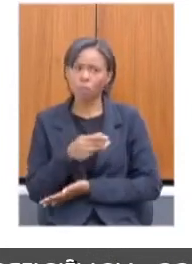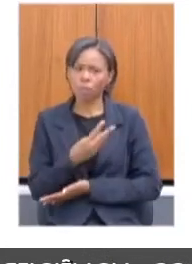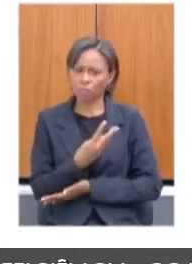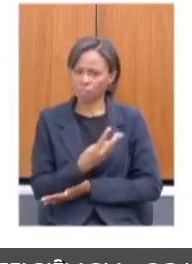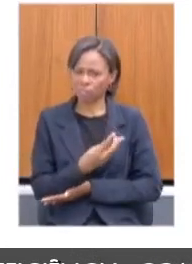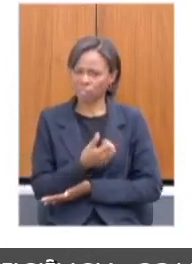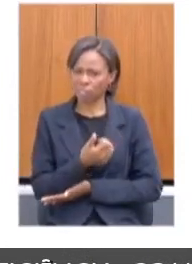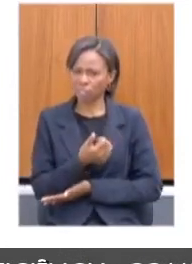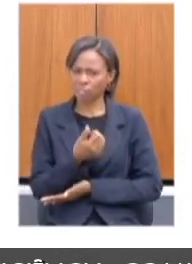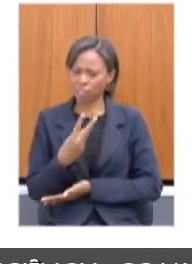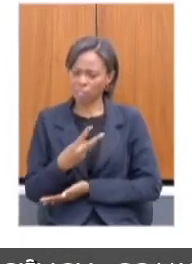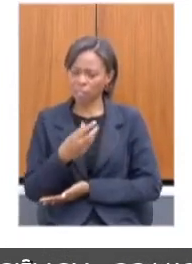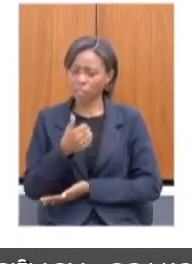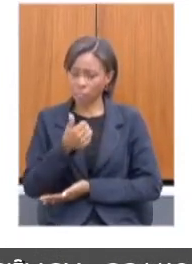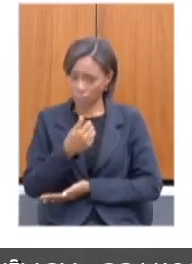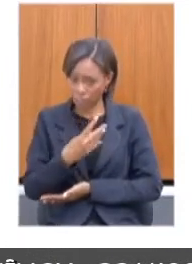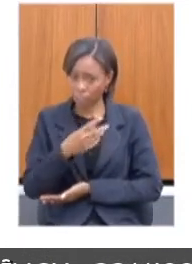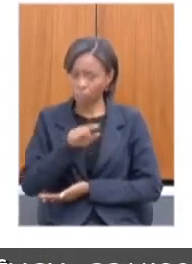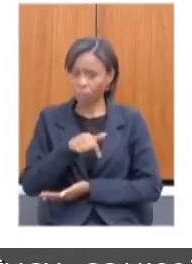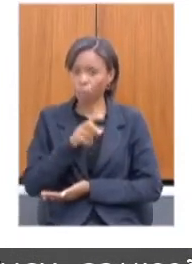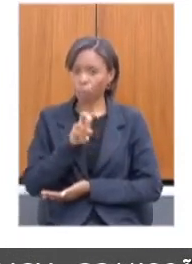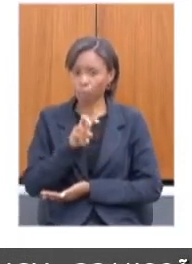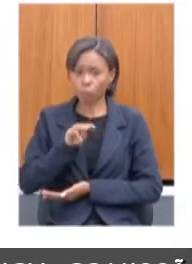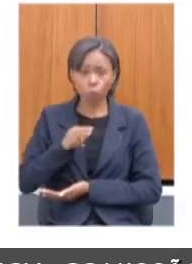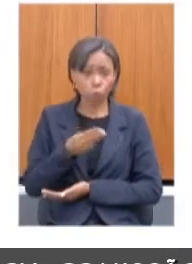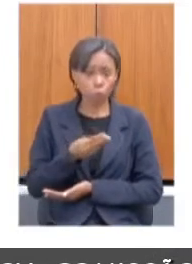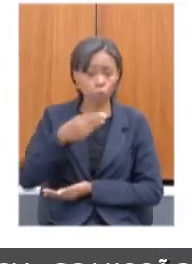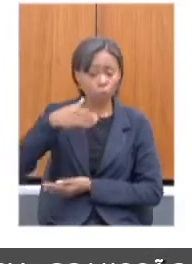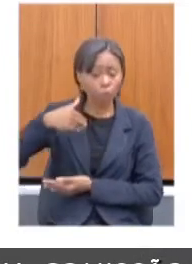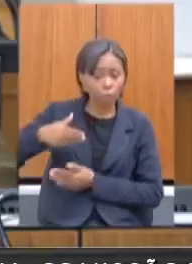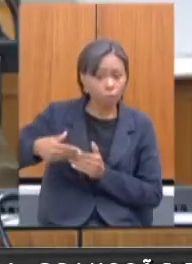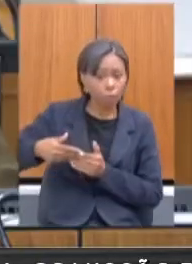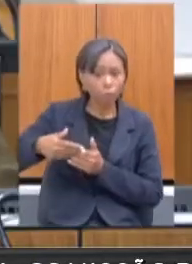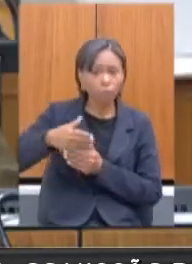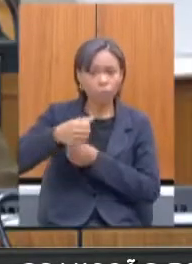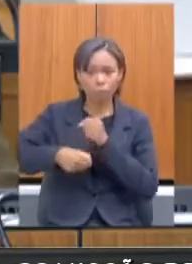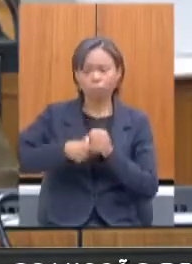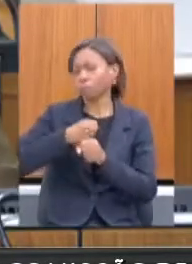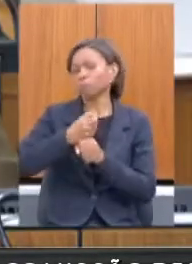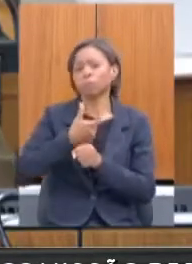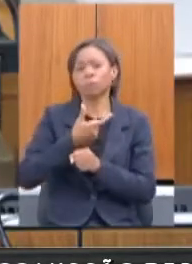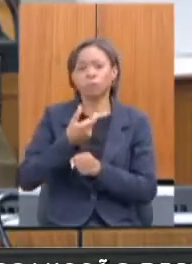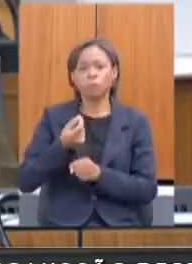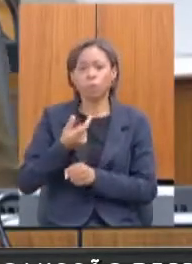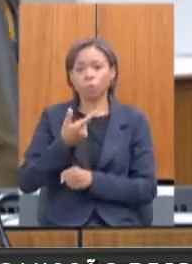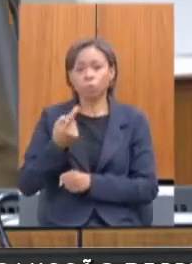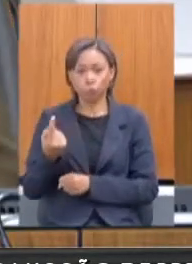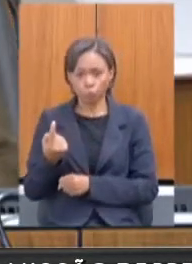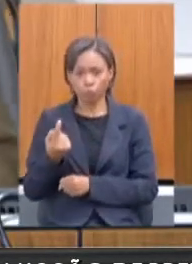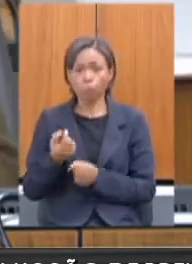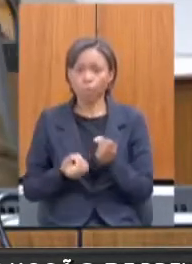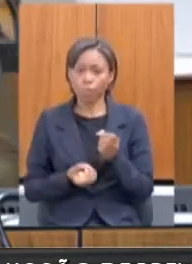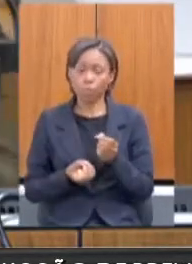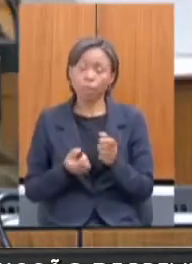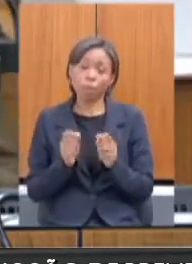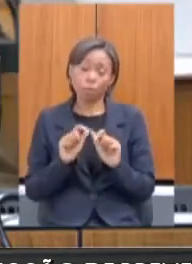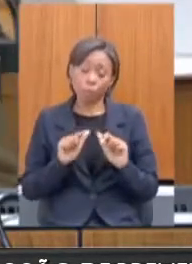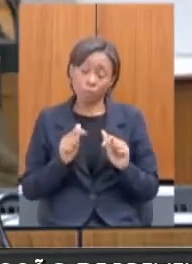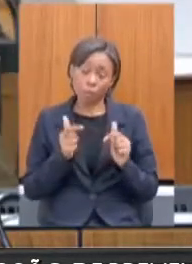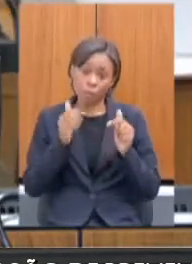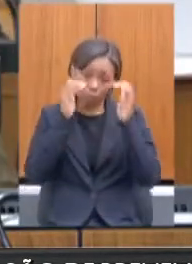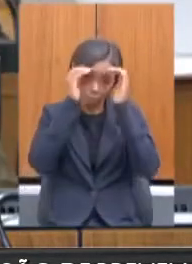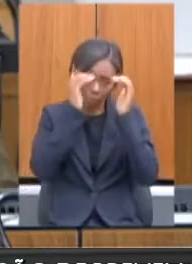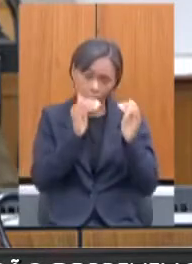,5 milhões para 2021 para execução desses projetos. Mais à frente, eu continuo nas outras